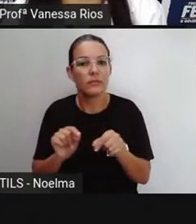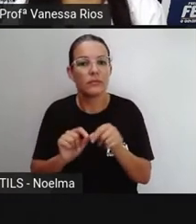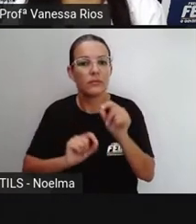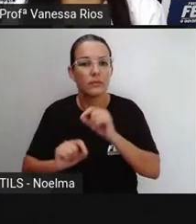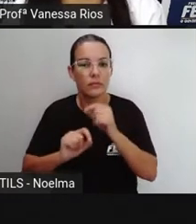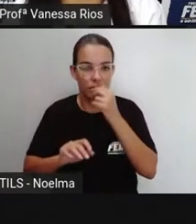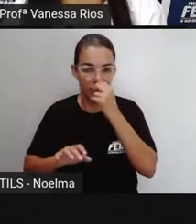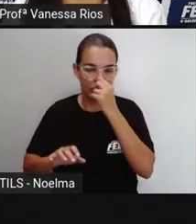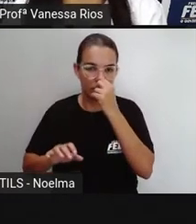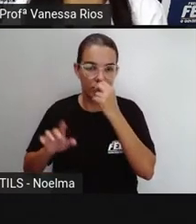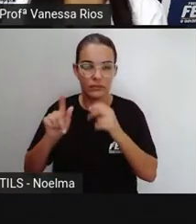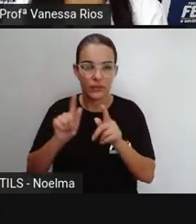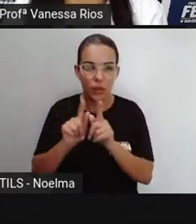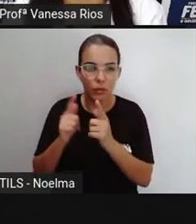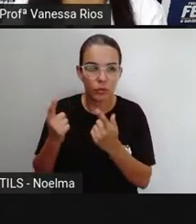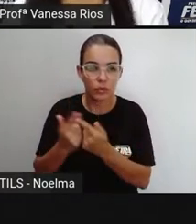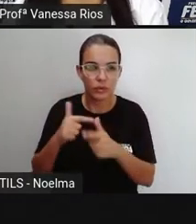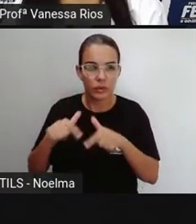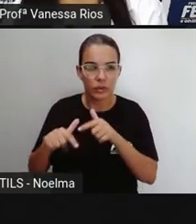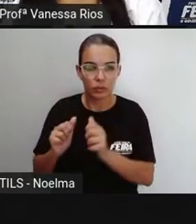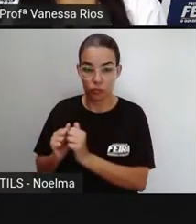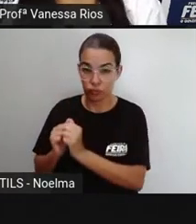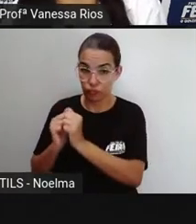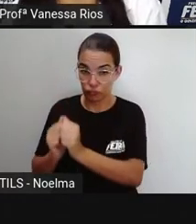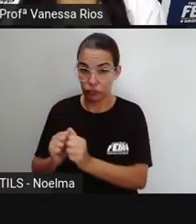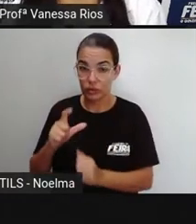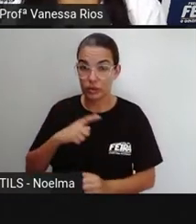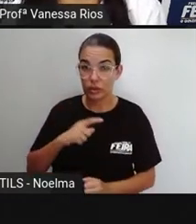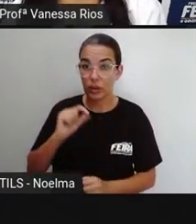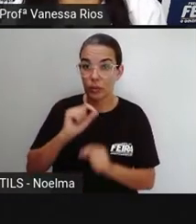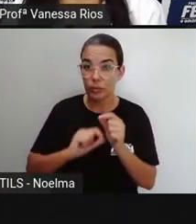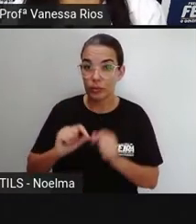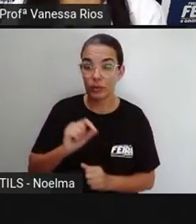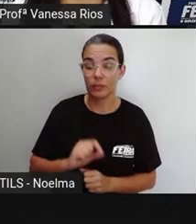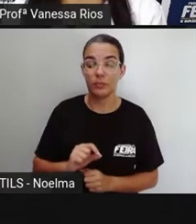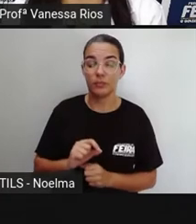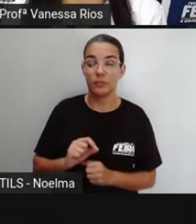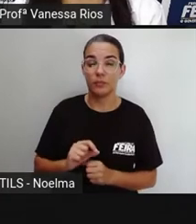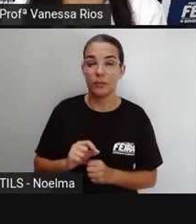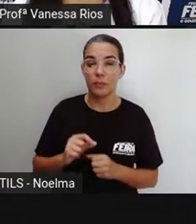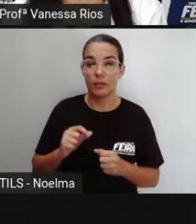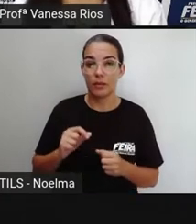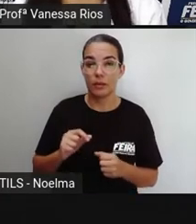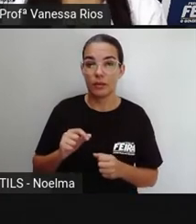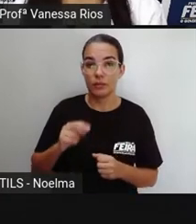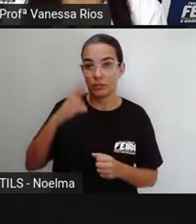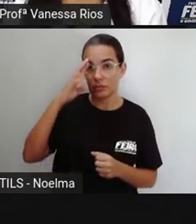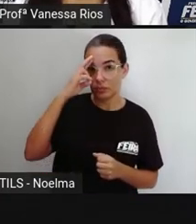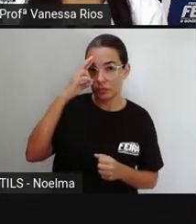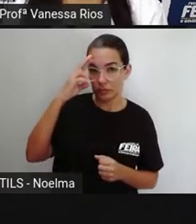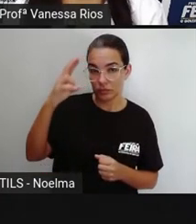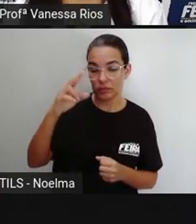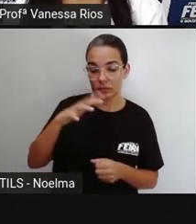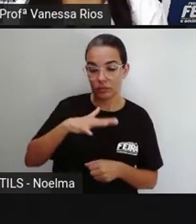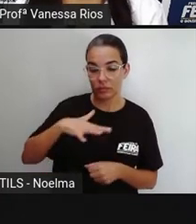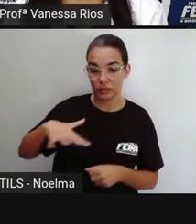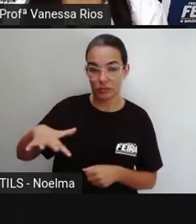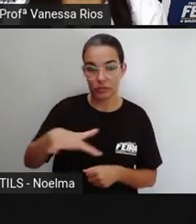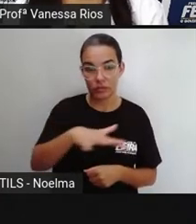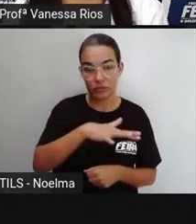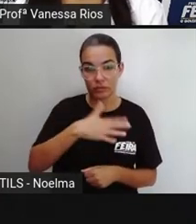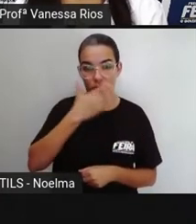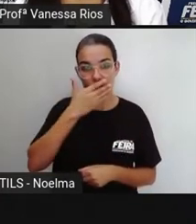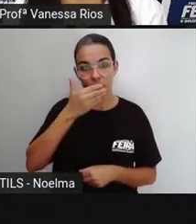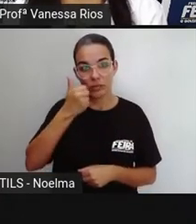tipo de grupo trabalha em conjunto com as autoridades locais para melhorar as condições de vida na região.